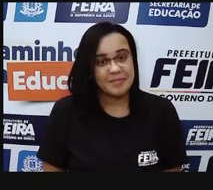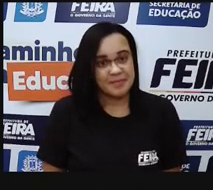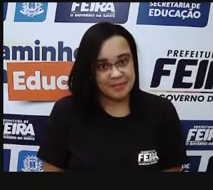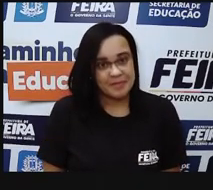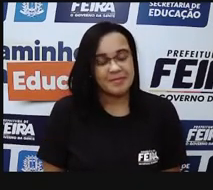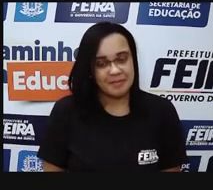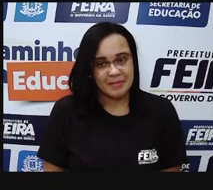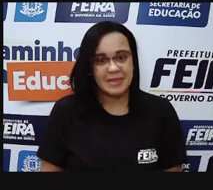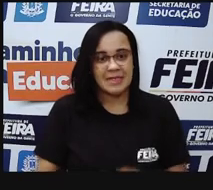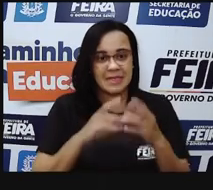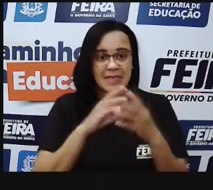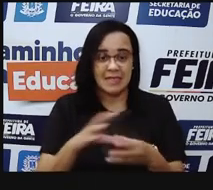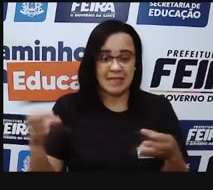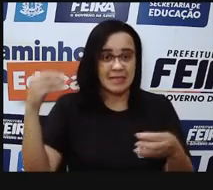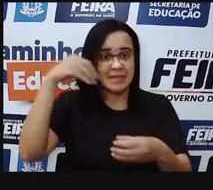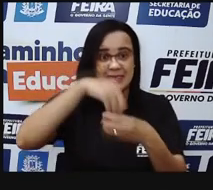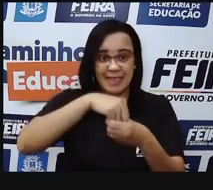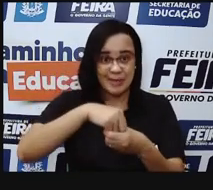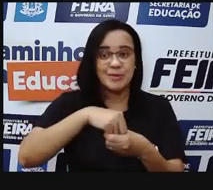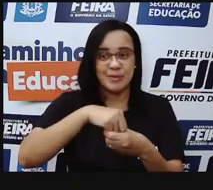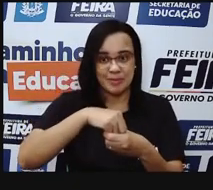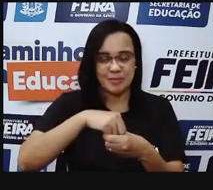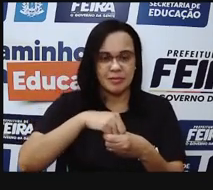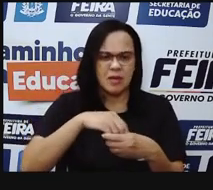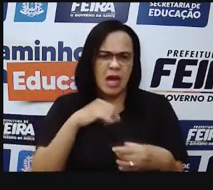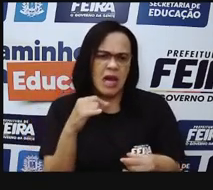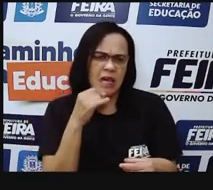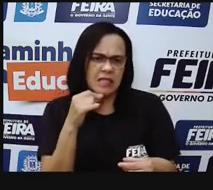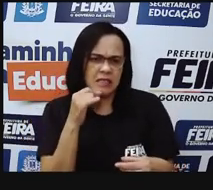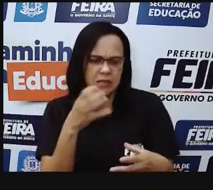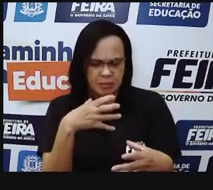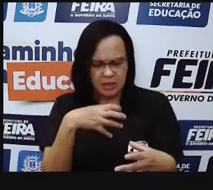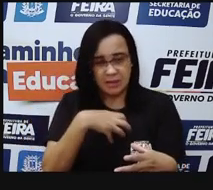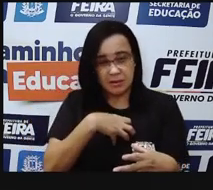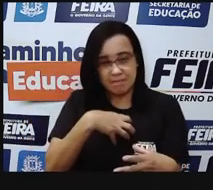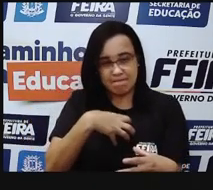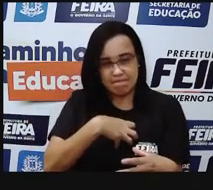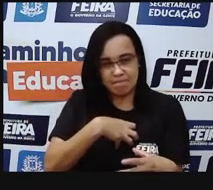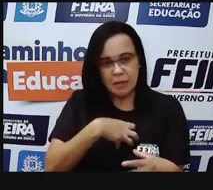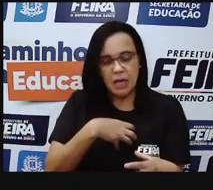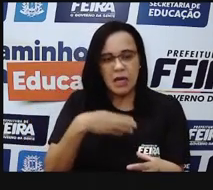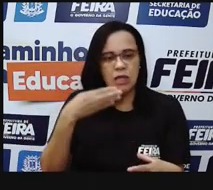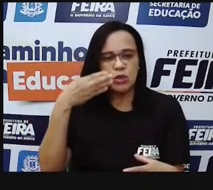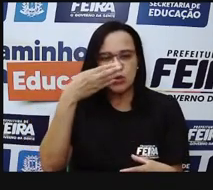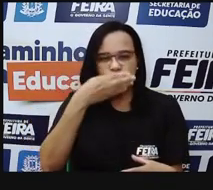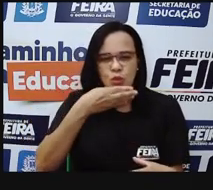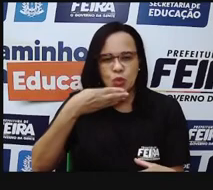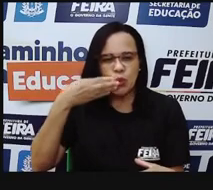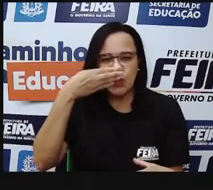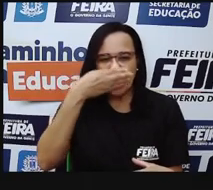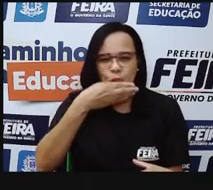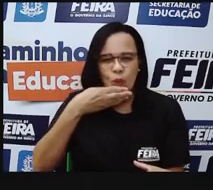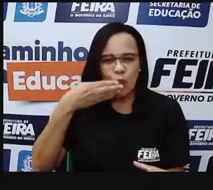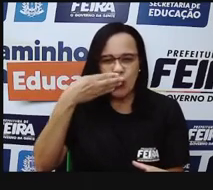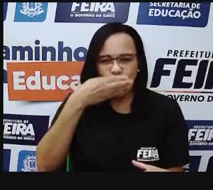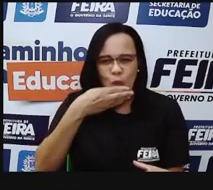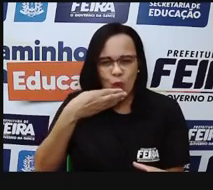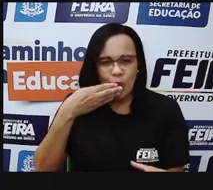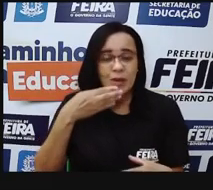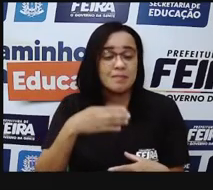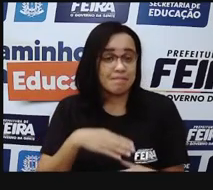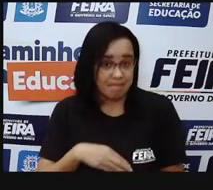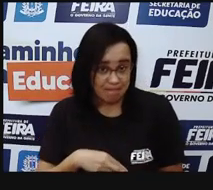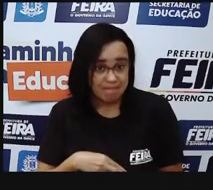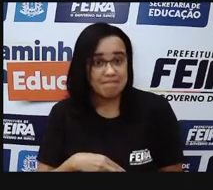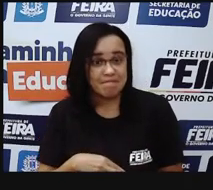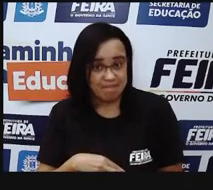gustativas que vão perceber o doce. Sim, a gente tem papilas fungiformes que elas